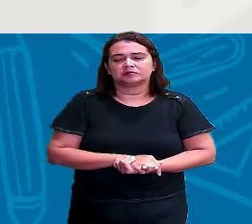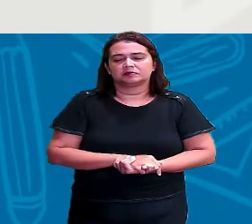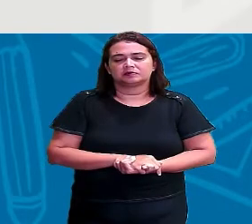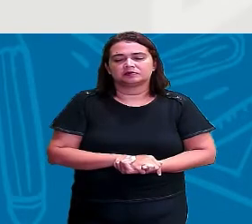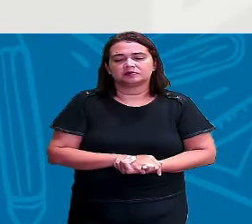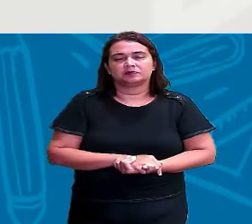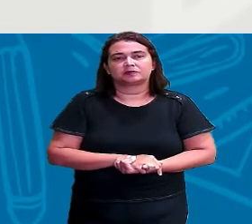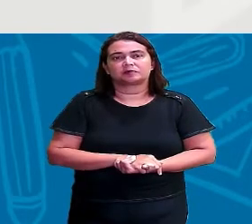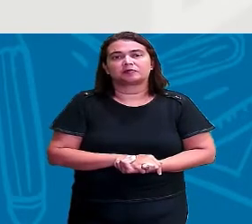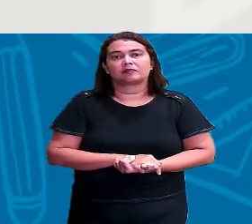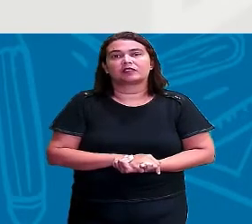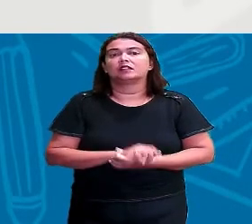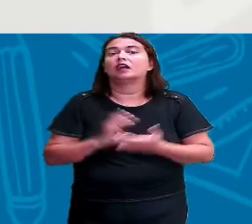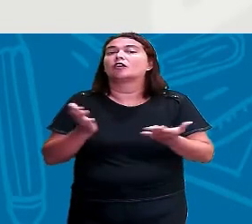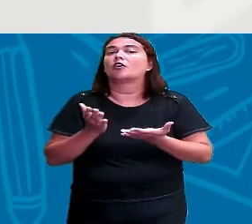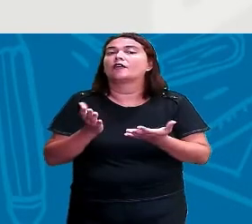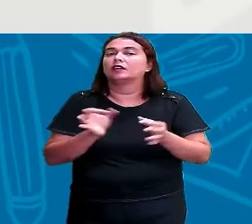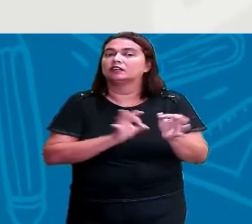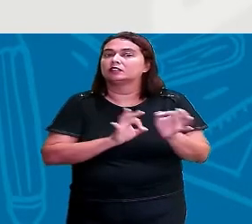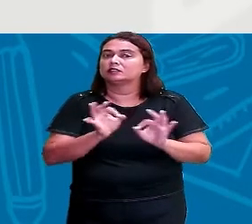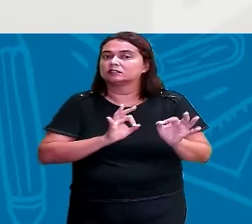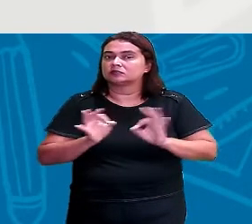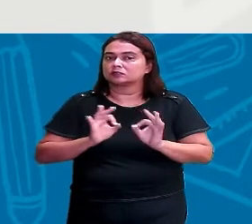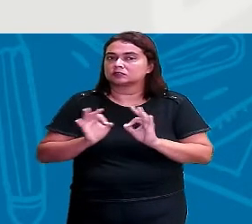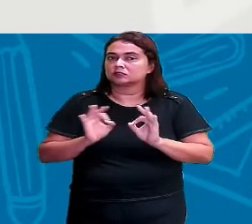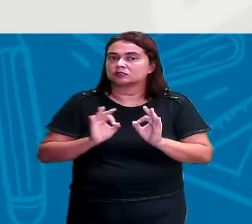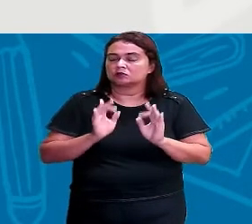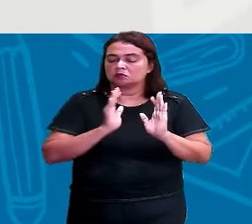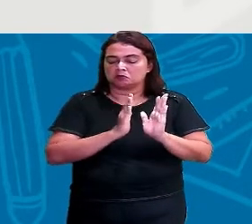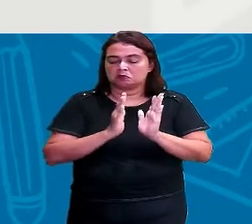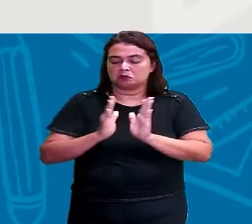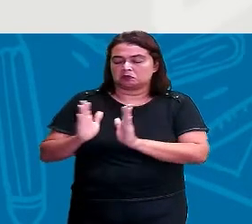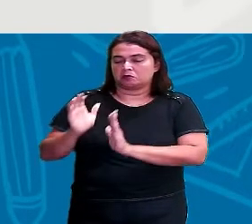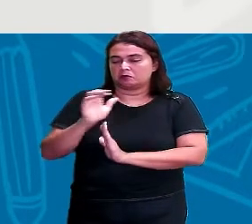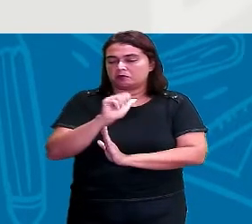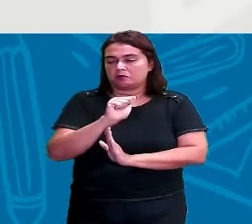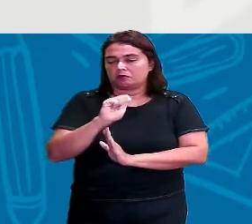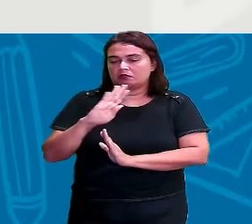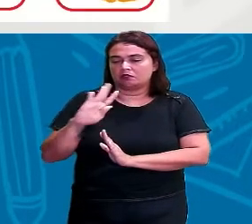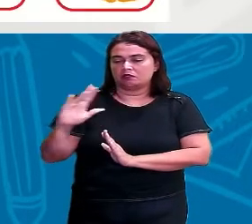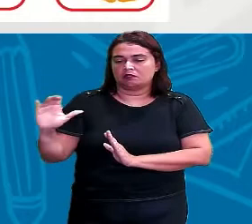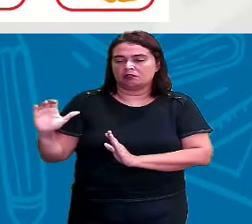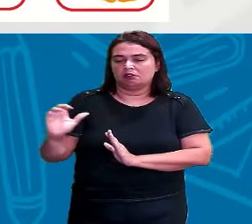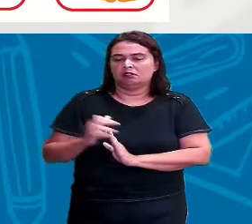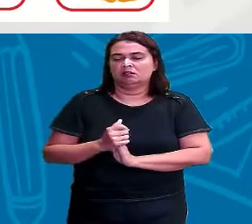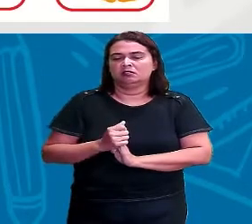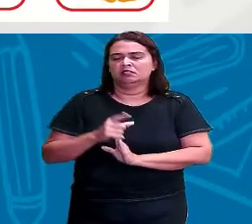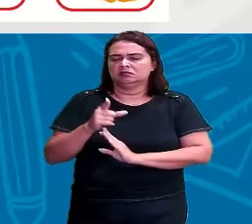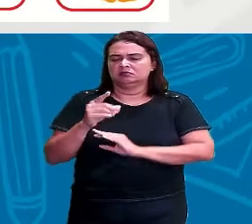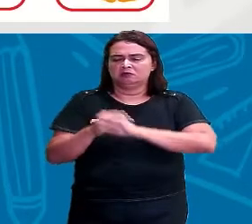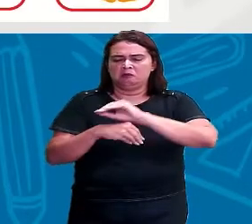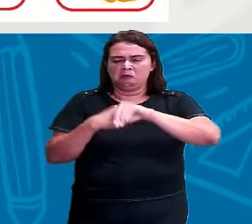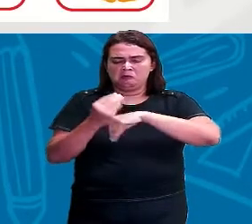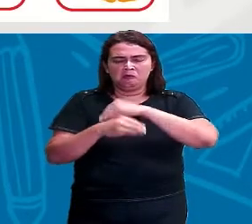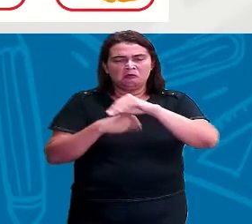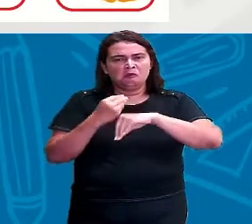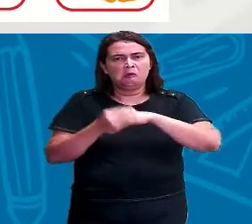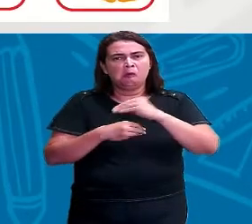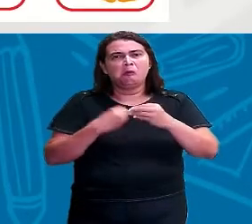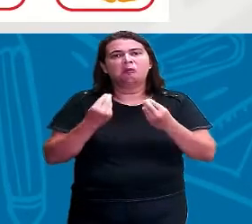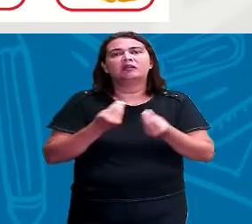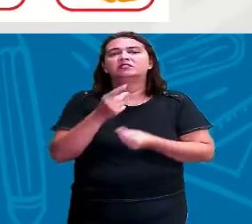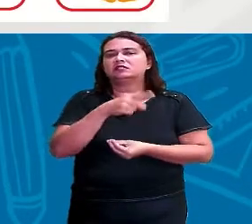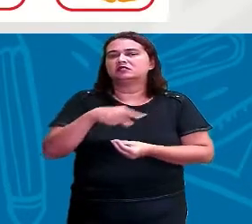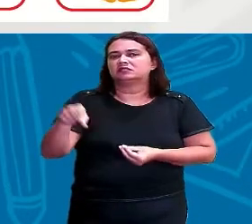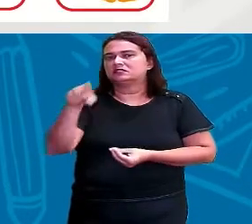Então, vamos lá. Colocando em ordem alfabética. Vamos ver aí como é que está, né? Como é que